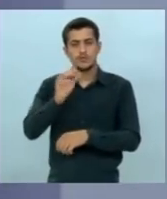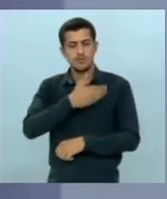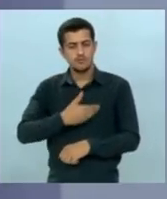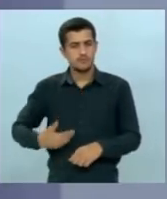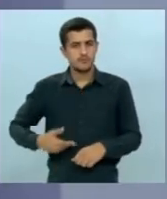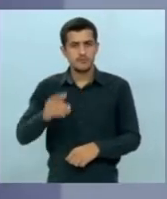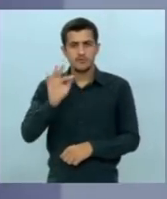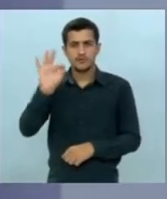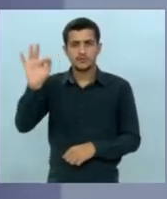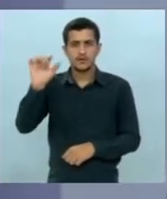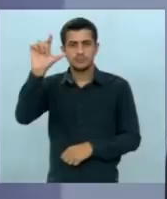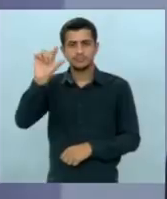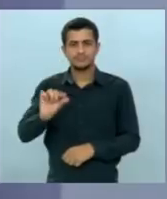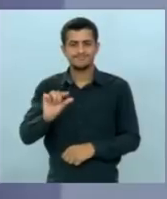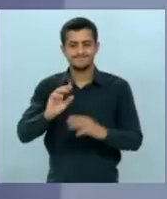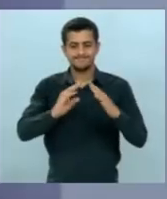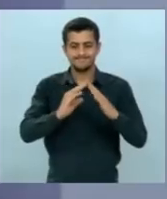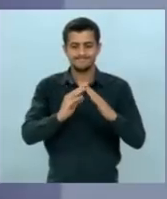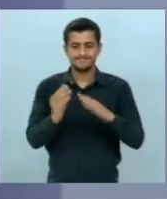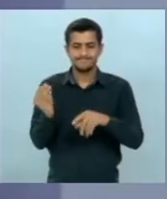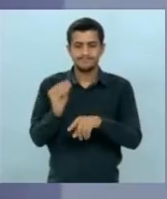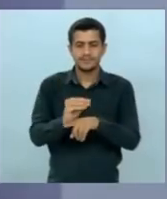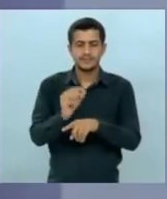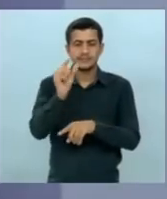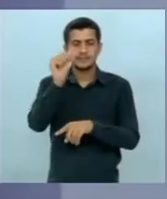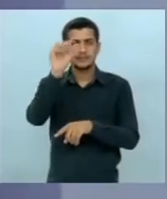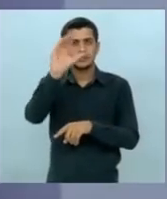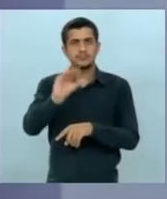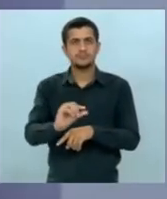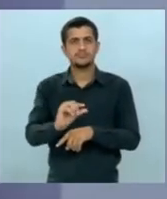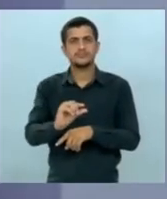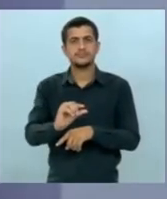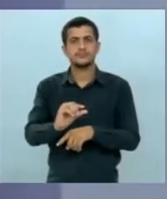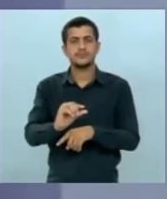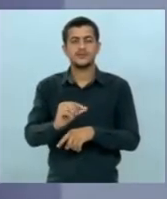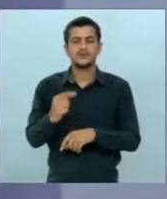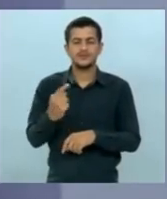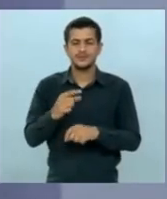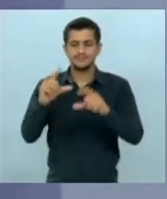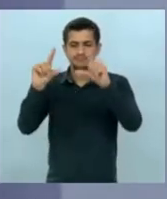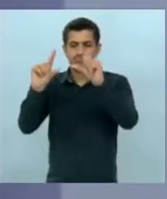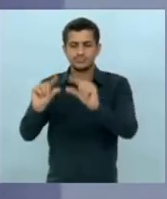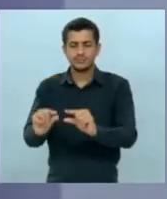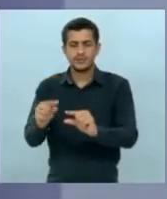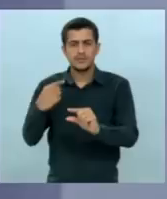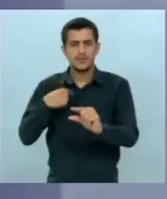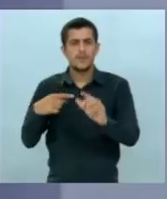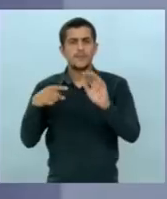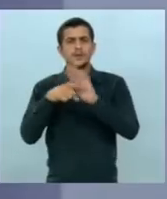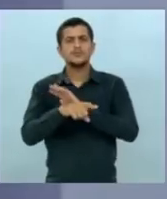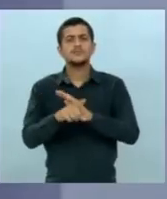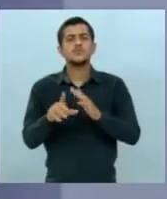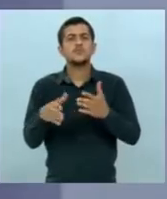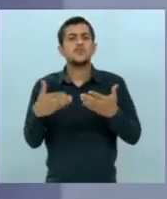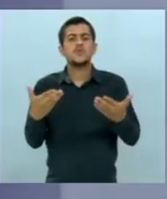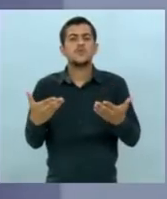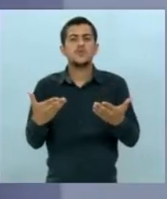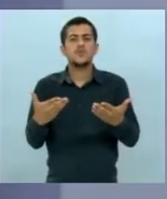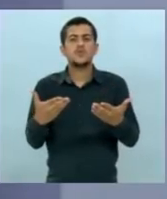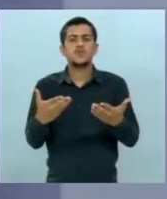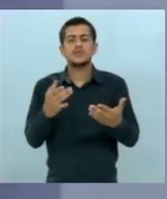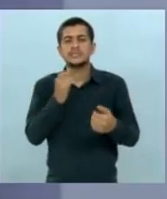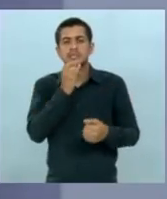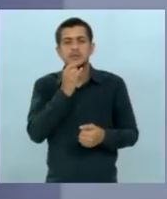federal no setor habitacional com essa redução drástica eu gostaria de perguntar quais alternativas você